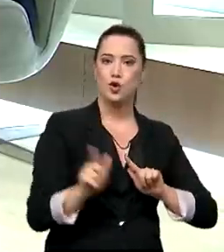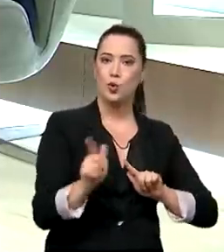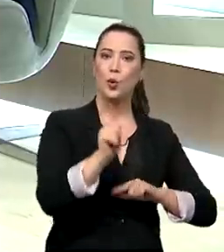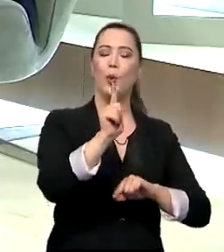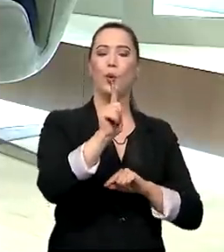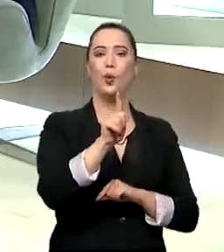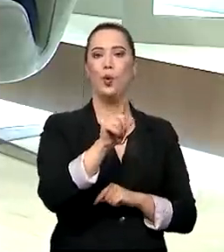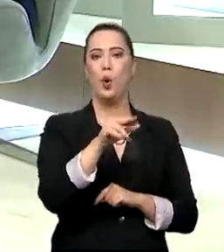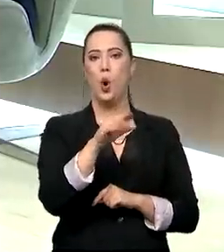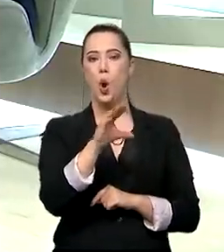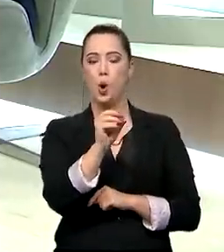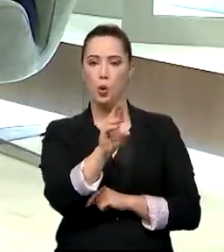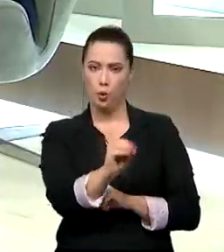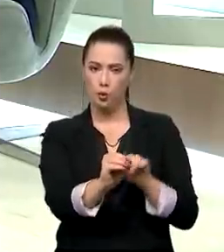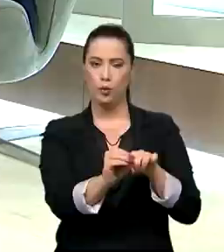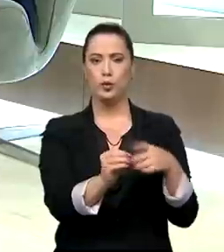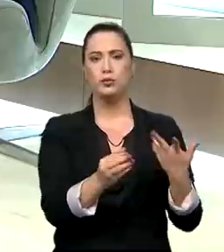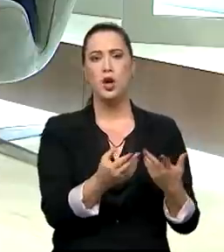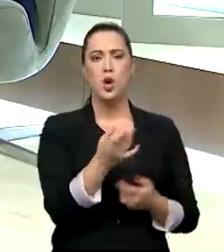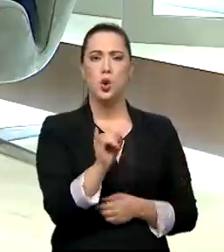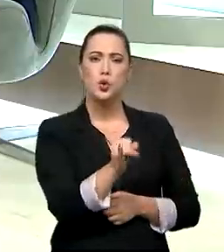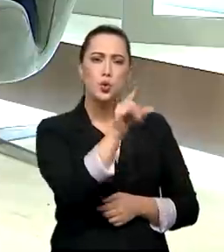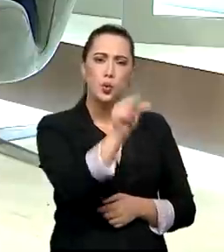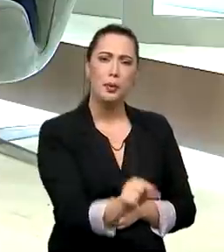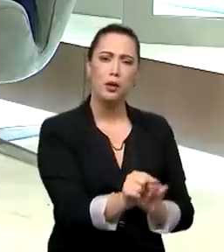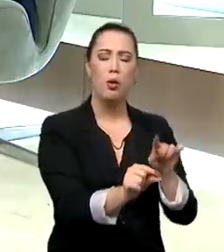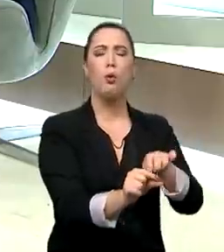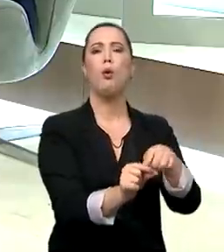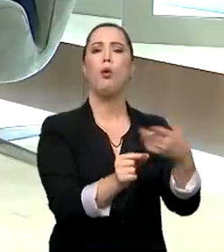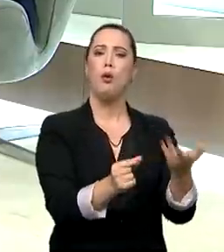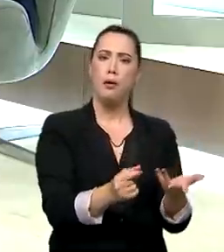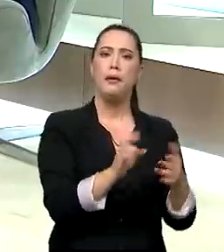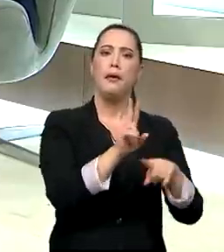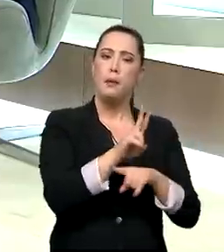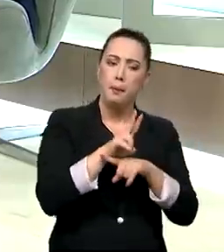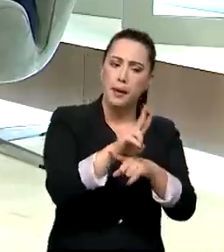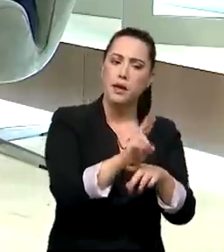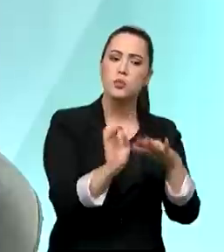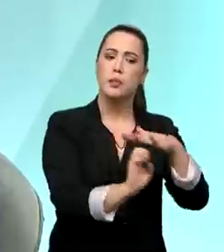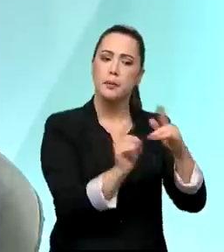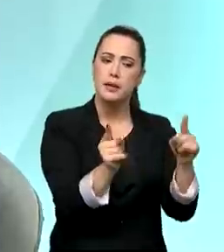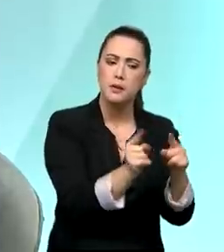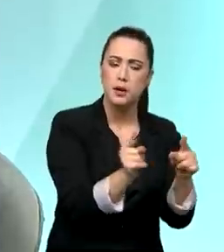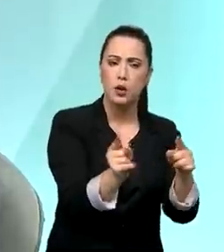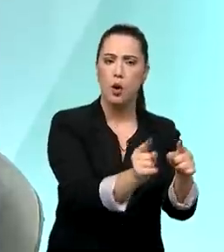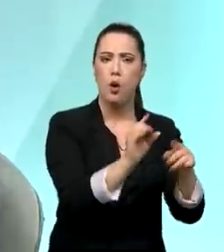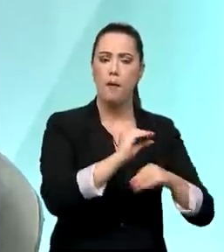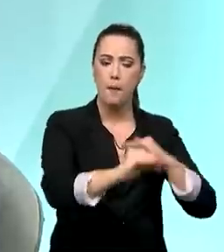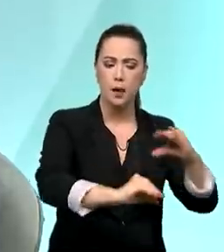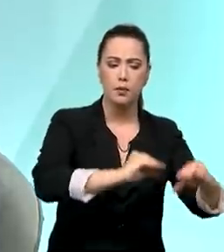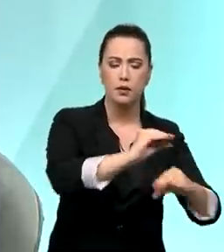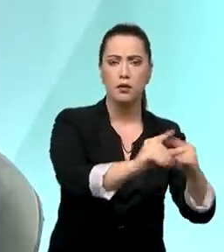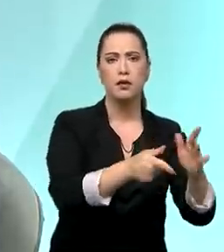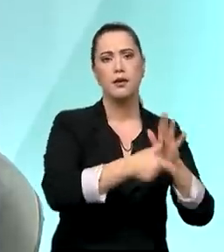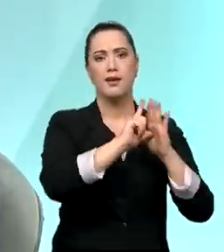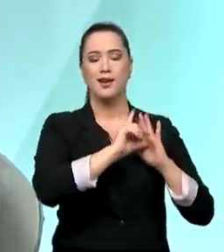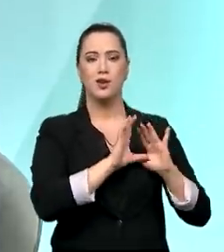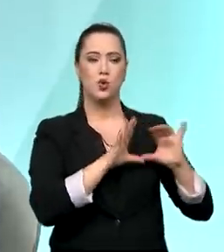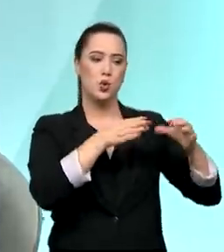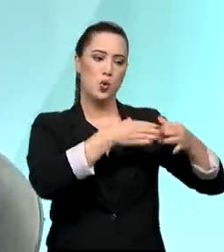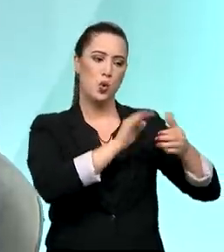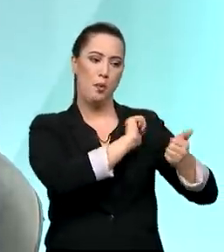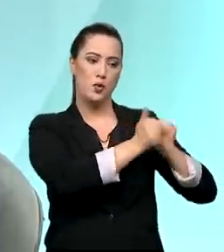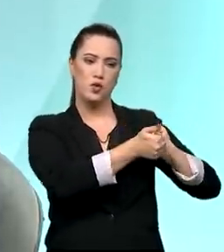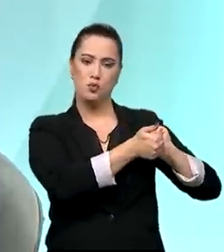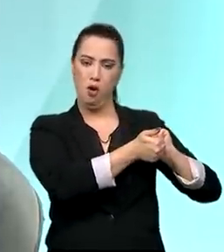crédito para as micro e pequenas empresas, ao invés das grandes empresas, investimento ao invés de clube de futebol no